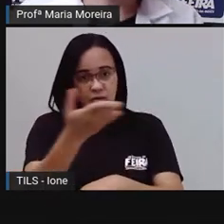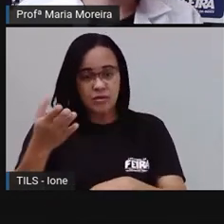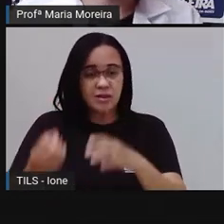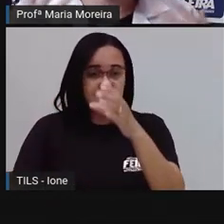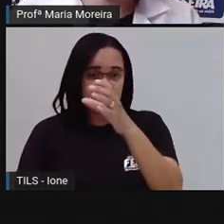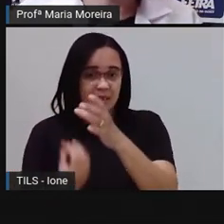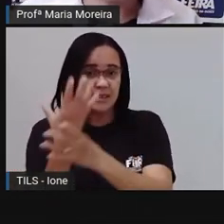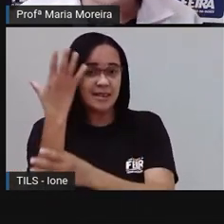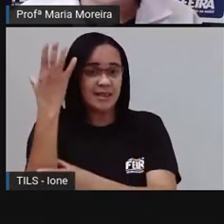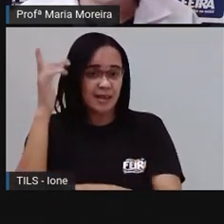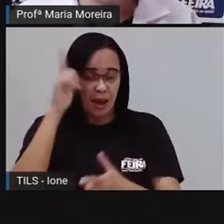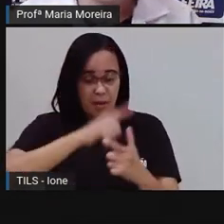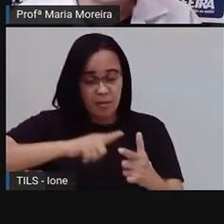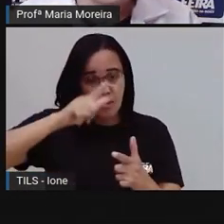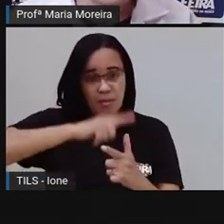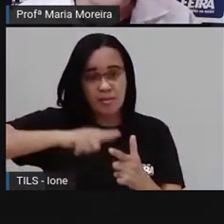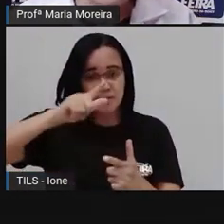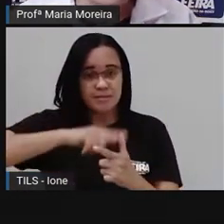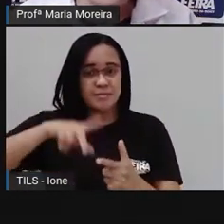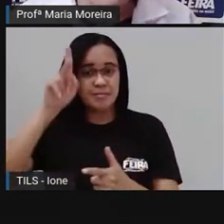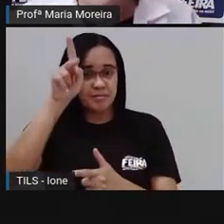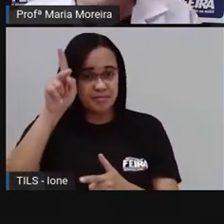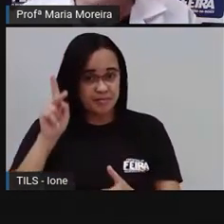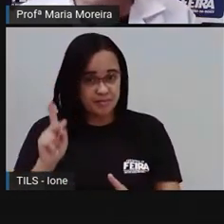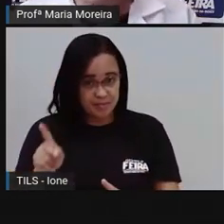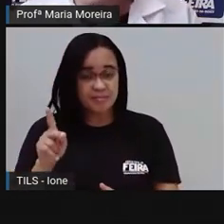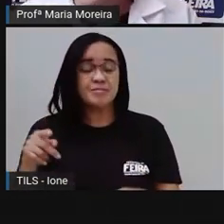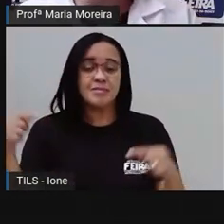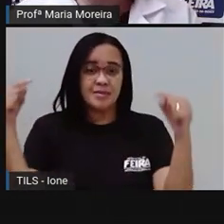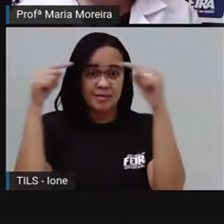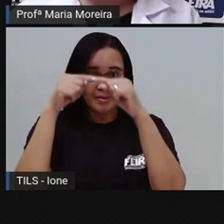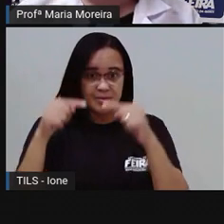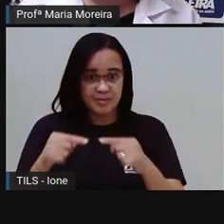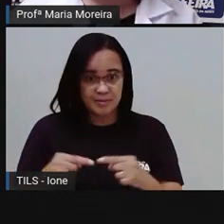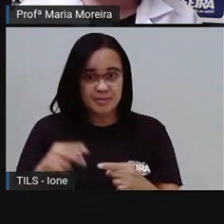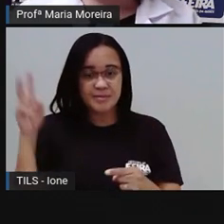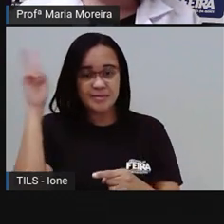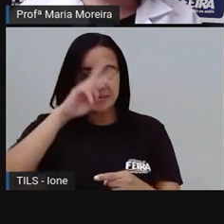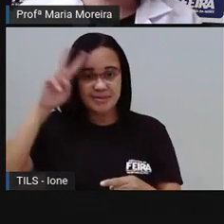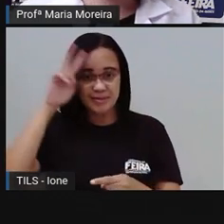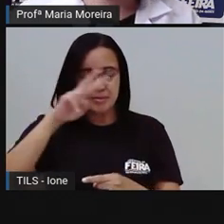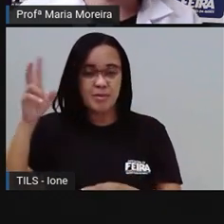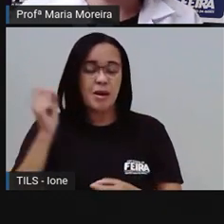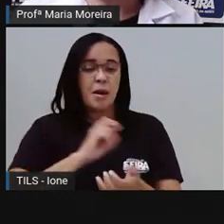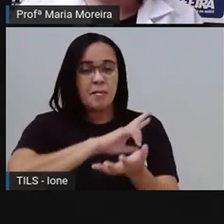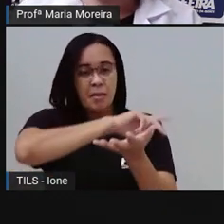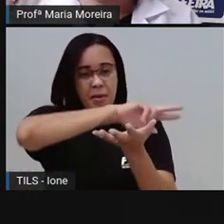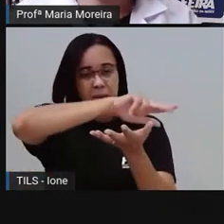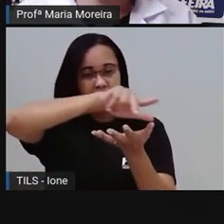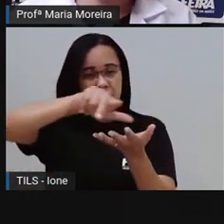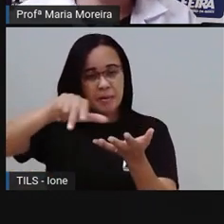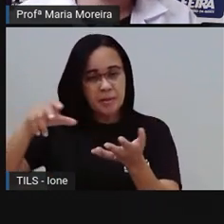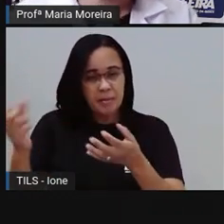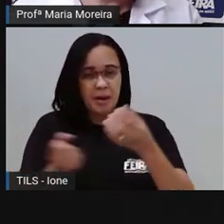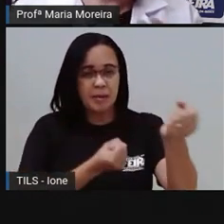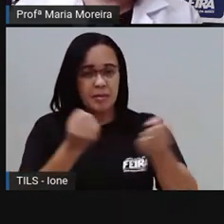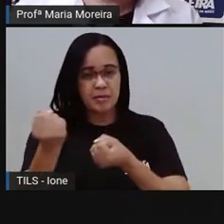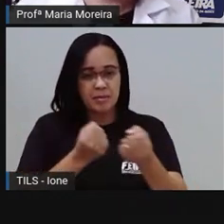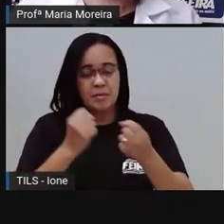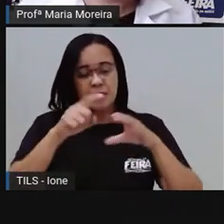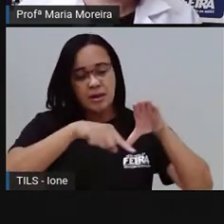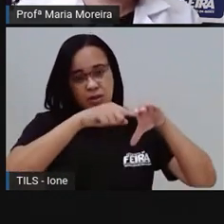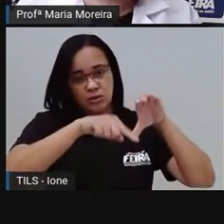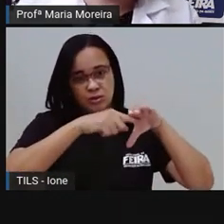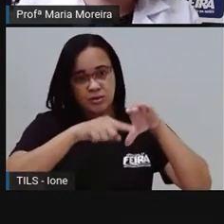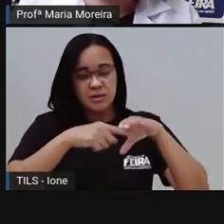aí as situações, problemas de vocês com os meios de transporte, tá? Com os meios de transporte que vocês conhecem, com a quantidade de pneus e